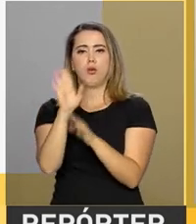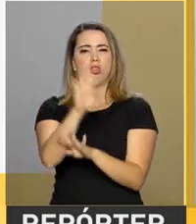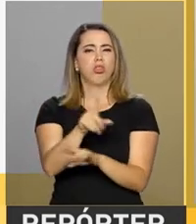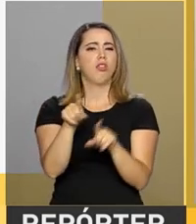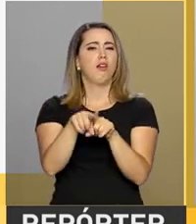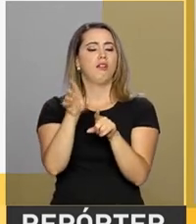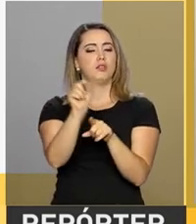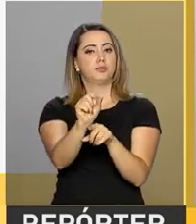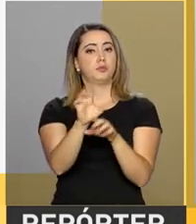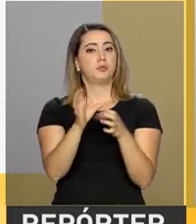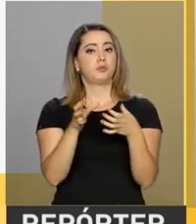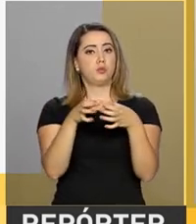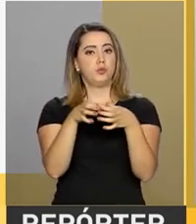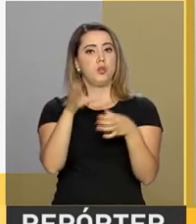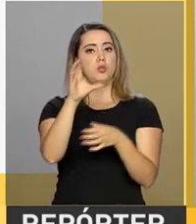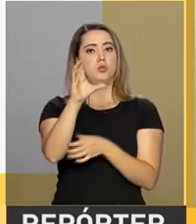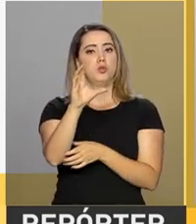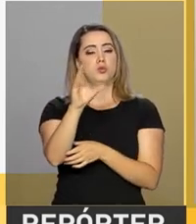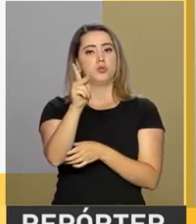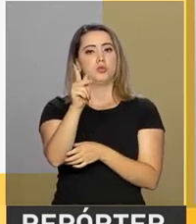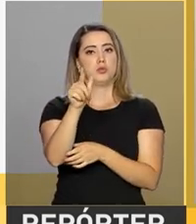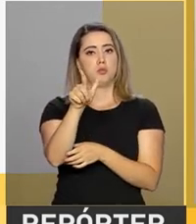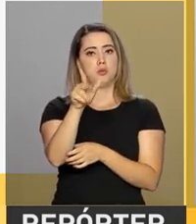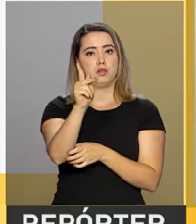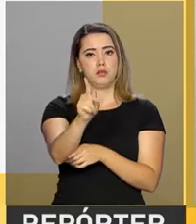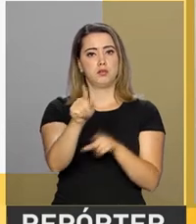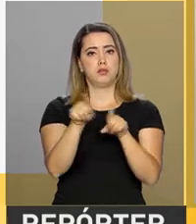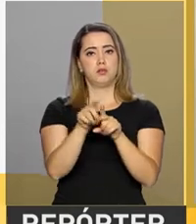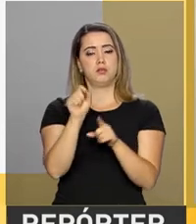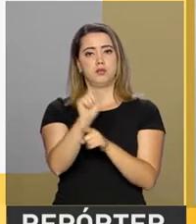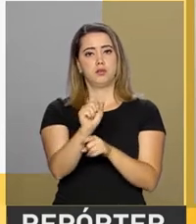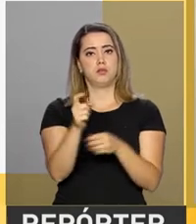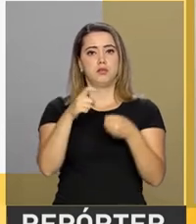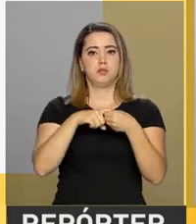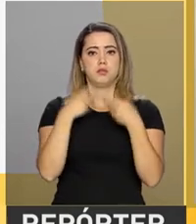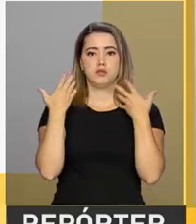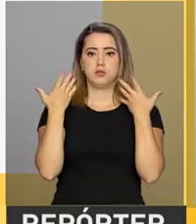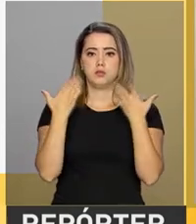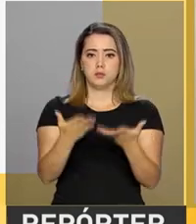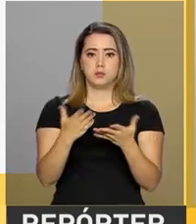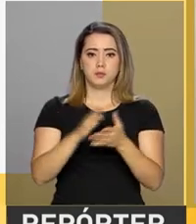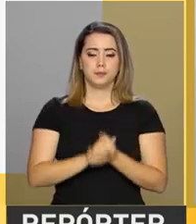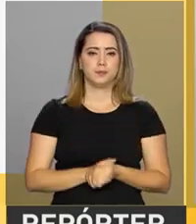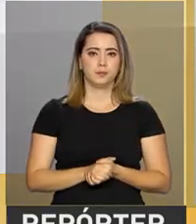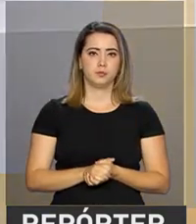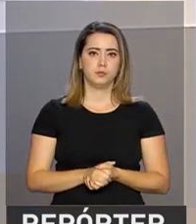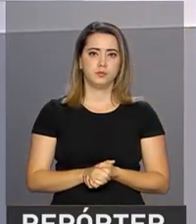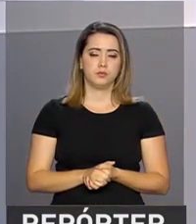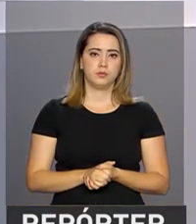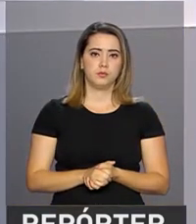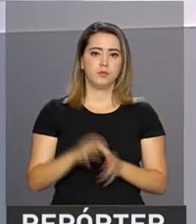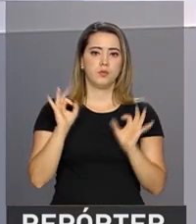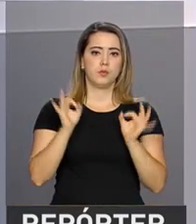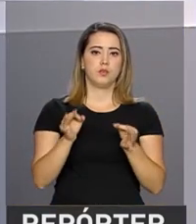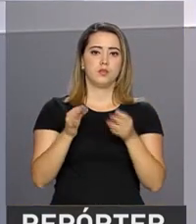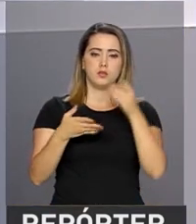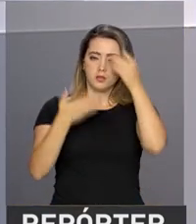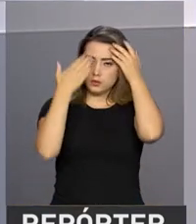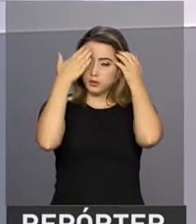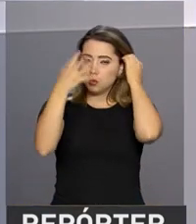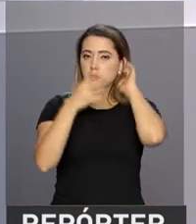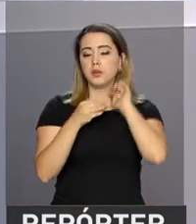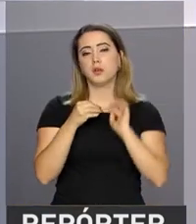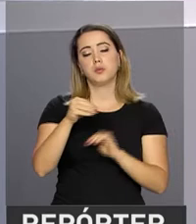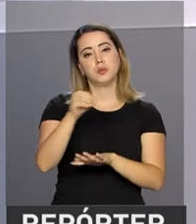com o presidente do Fórum Econômico Mundial, Klaus Vab. Volto com você no estúdio, Roberto. Está certo, Paola, muito